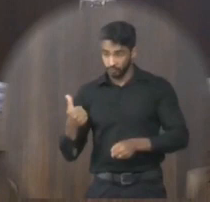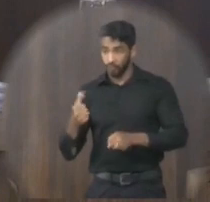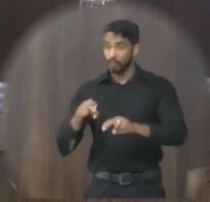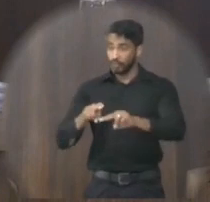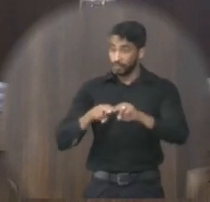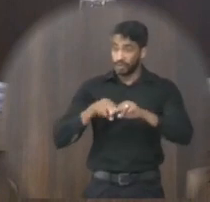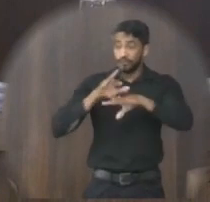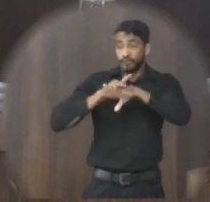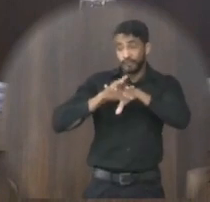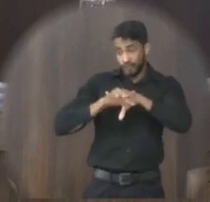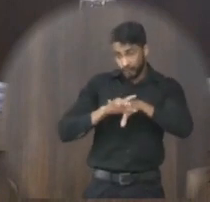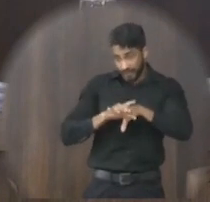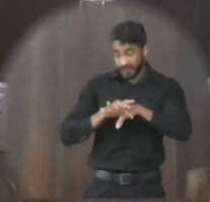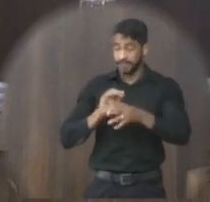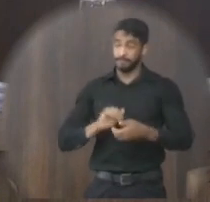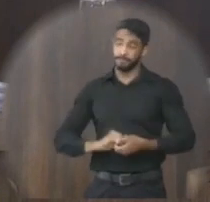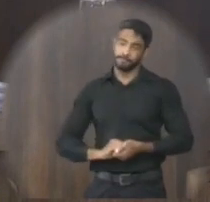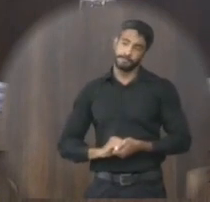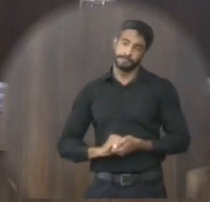motivo de doença